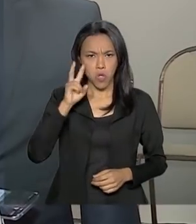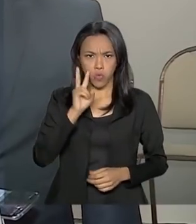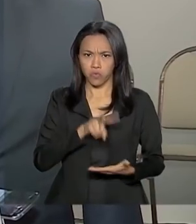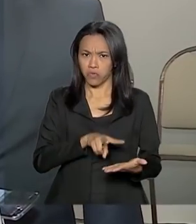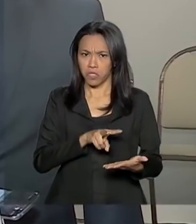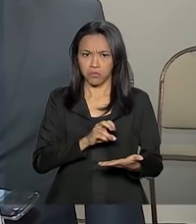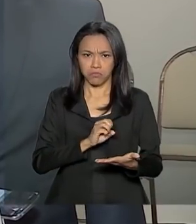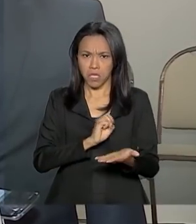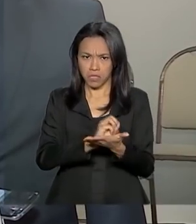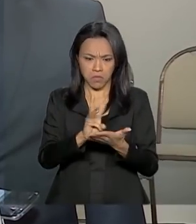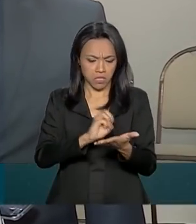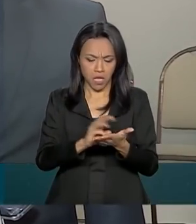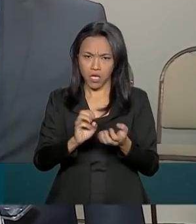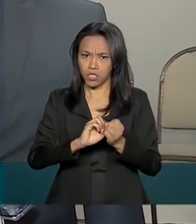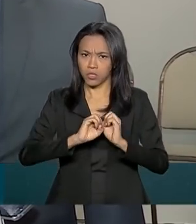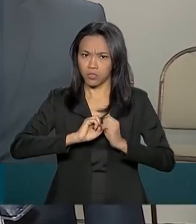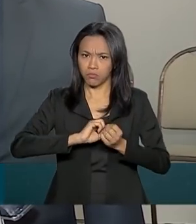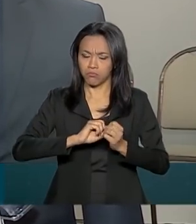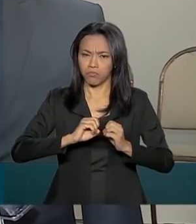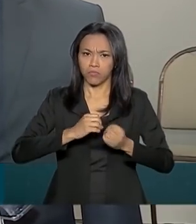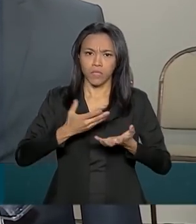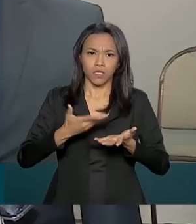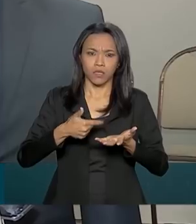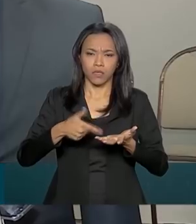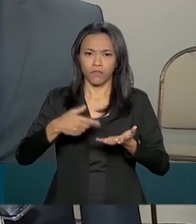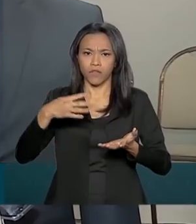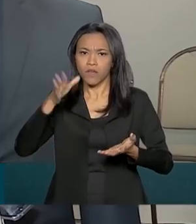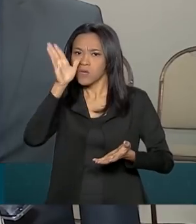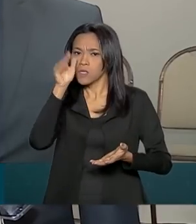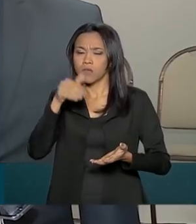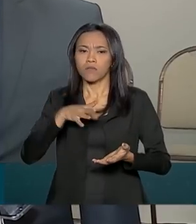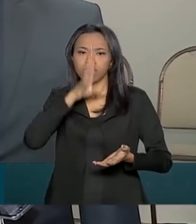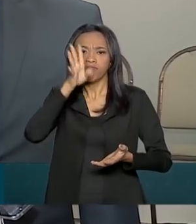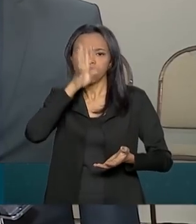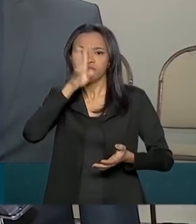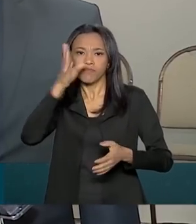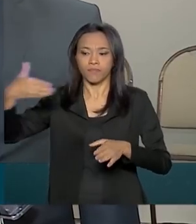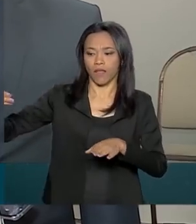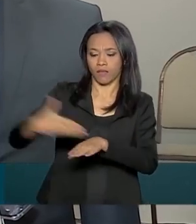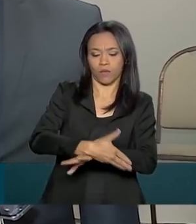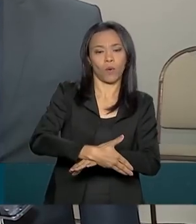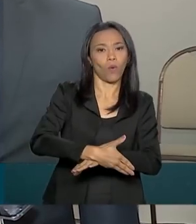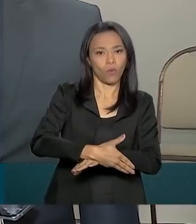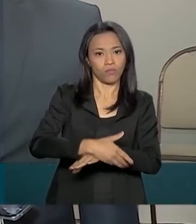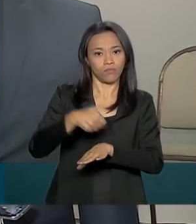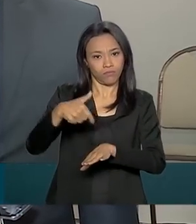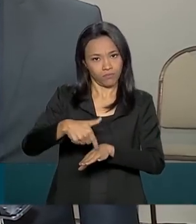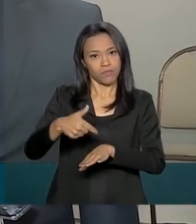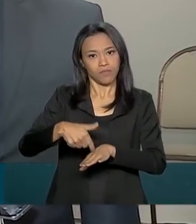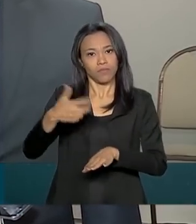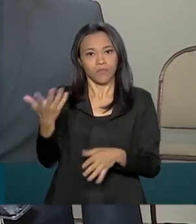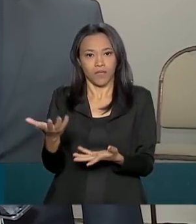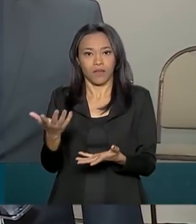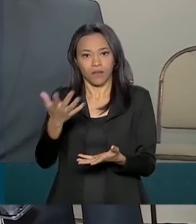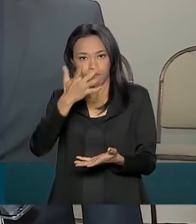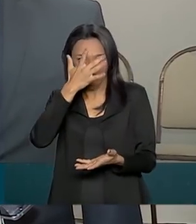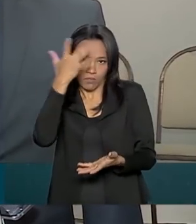nas mensagens do que eu olhei a uma invasão criminosa de celulares de procuradores.